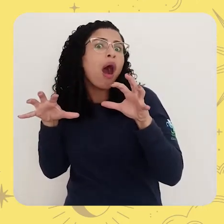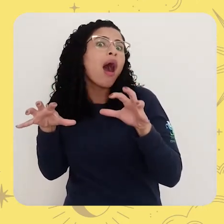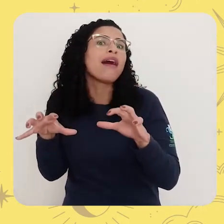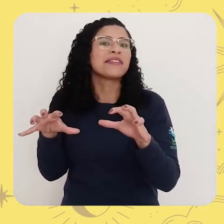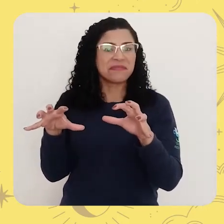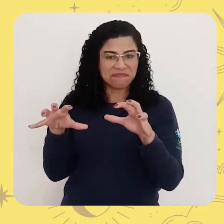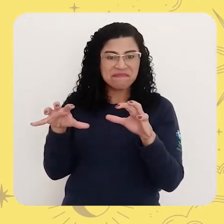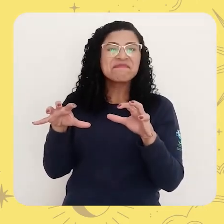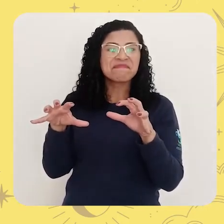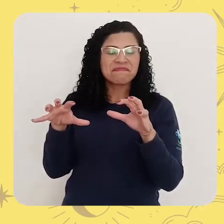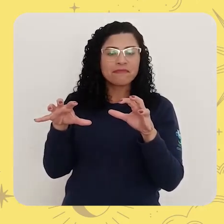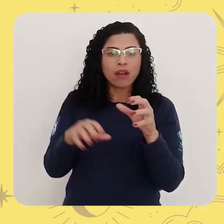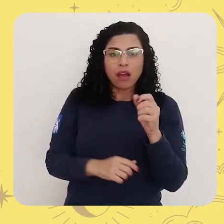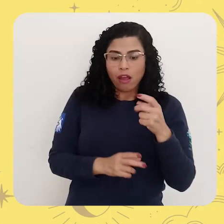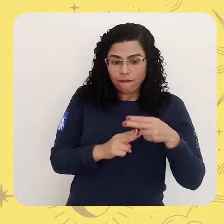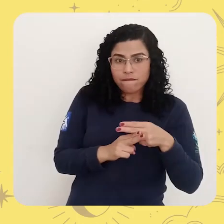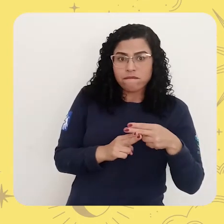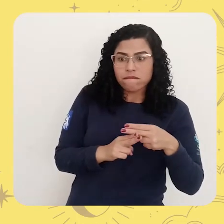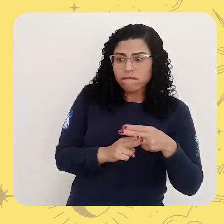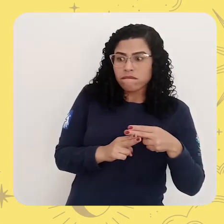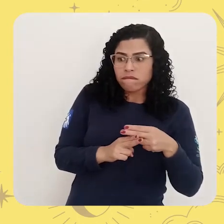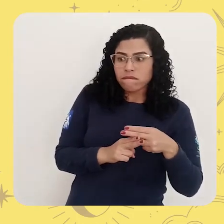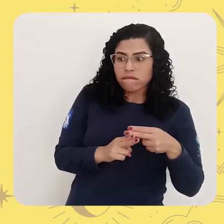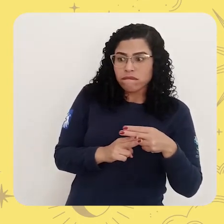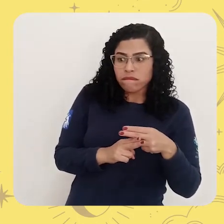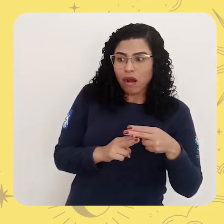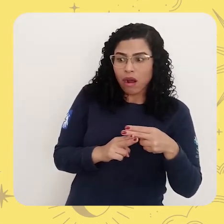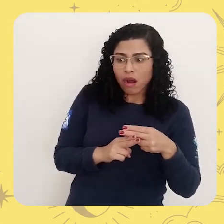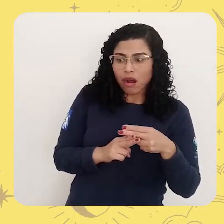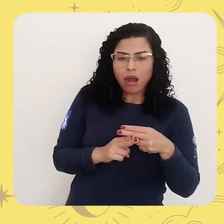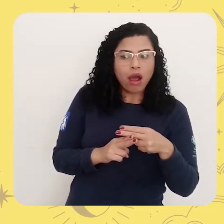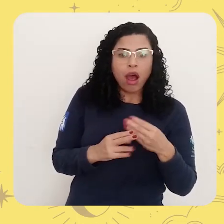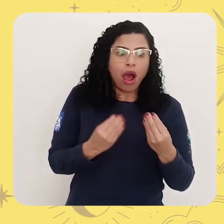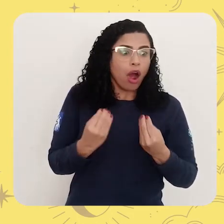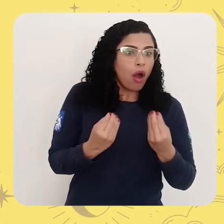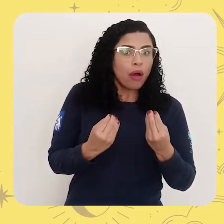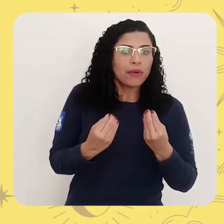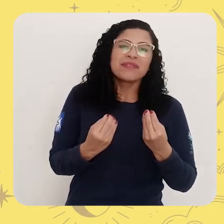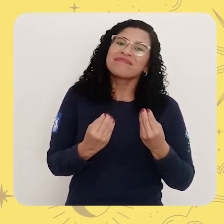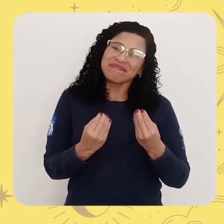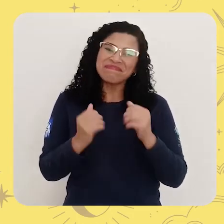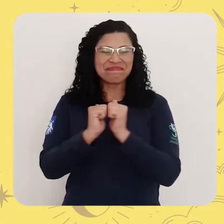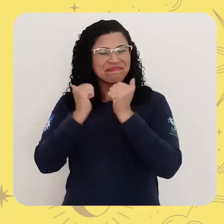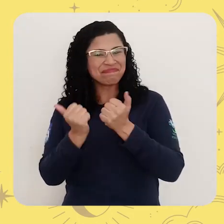com uma faca na mão, passando manteiga no pão.